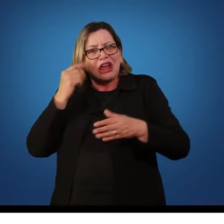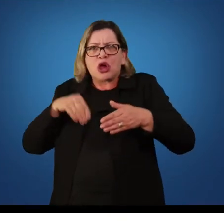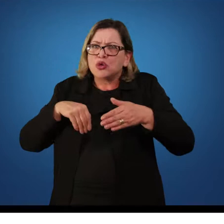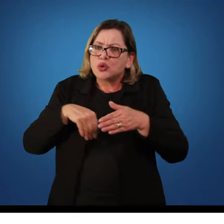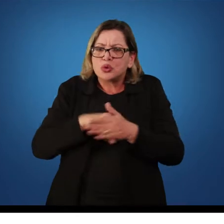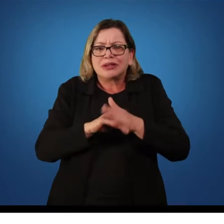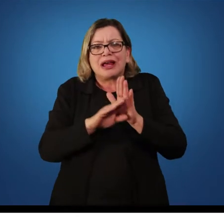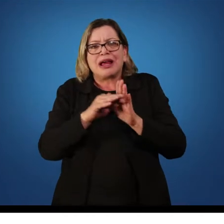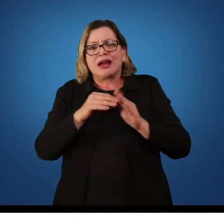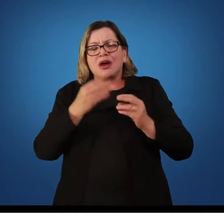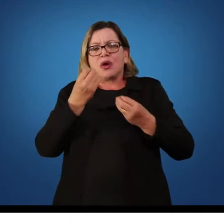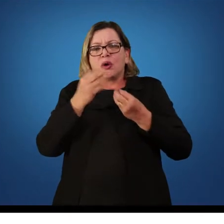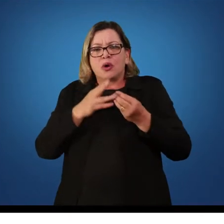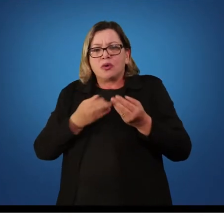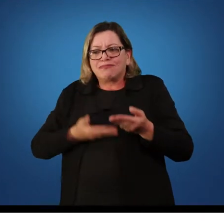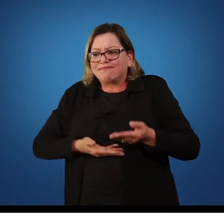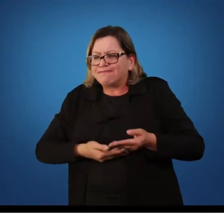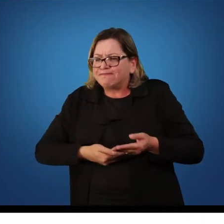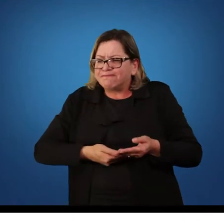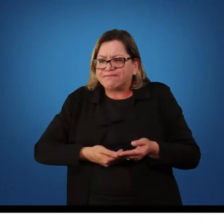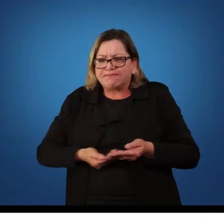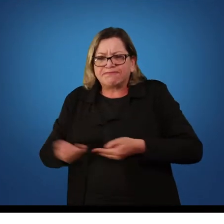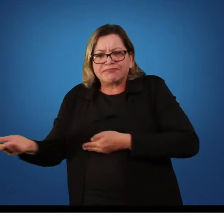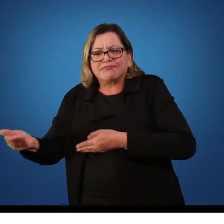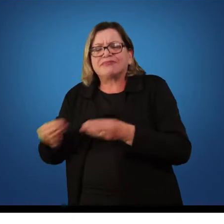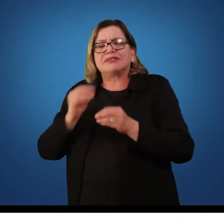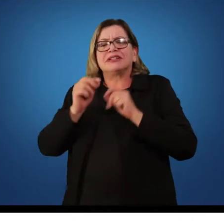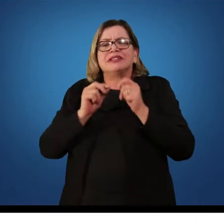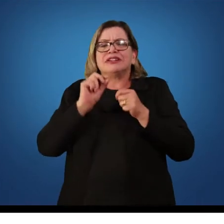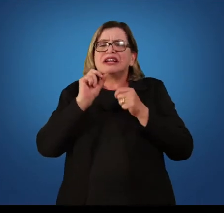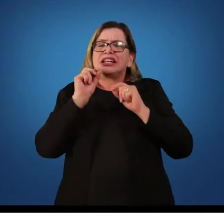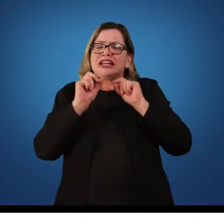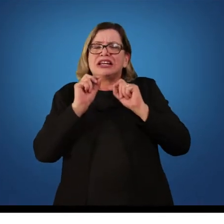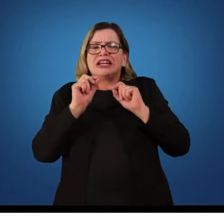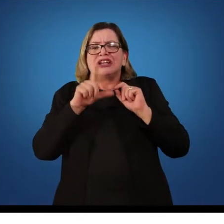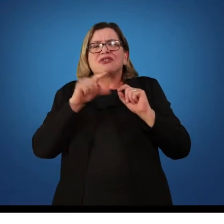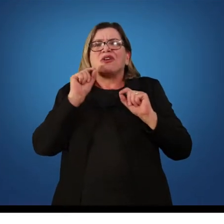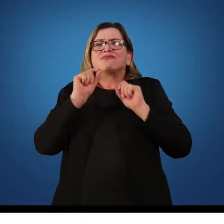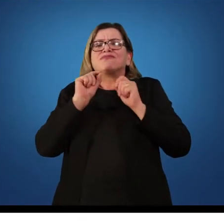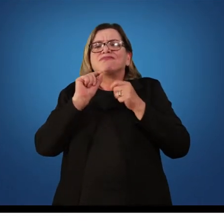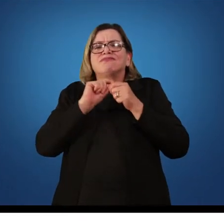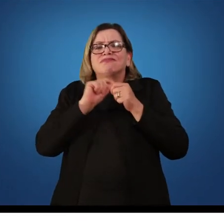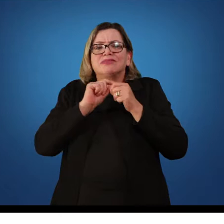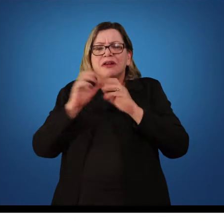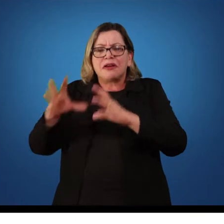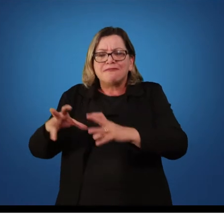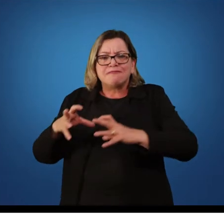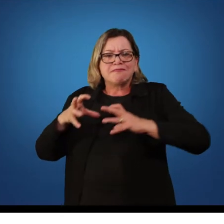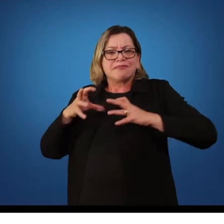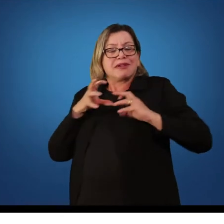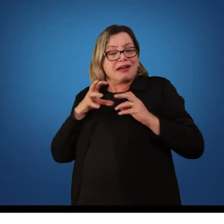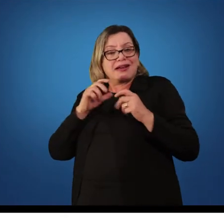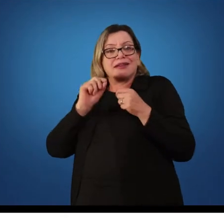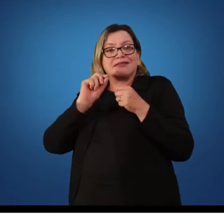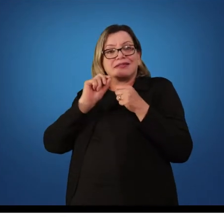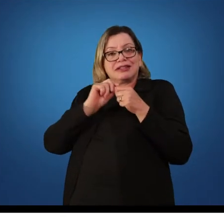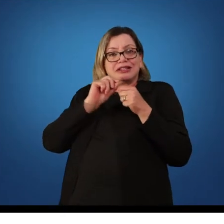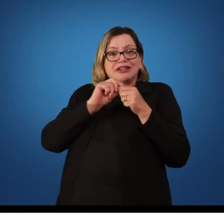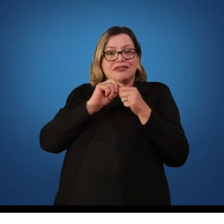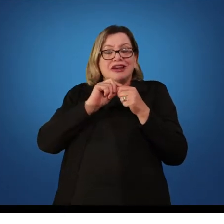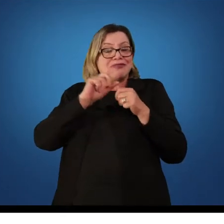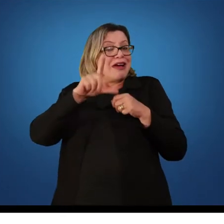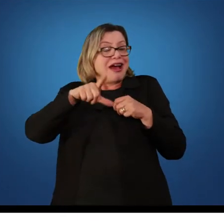bola, ele passa para o companheiro, ele pega a bola, ele realiza uma